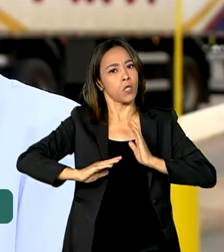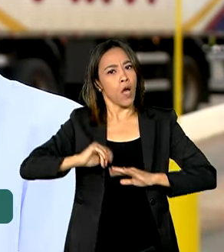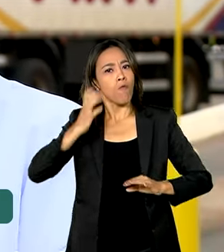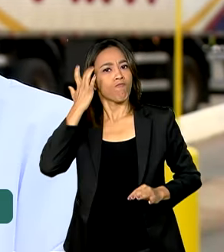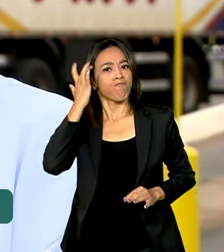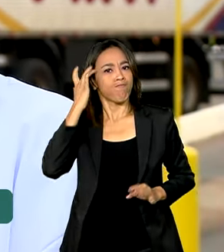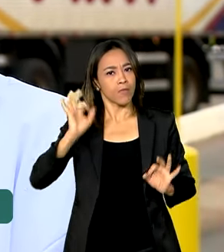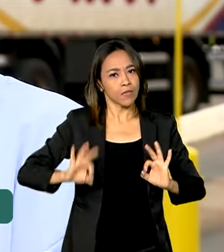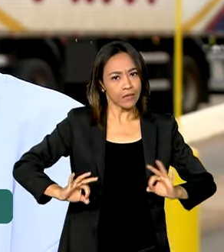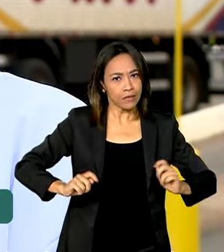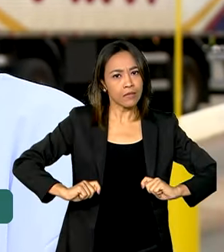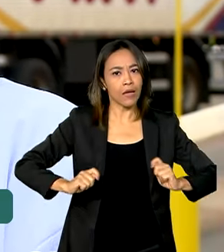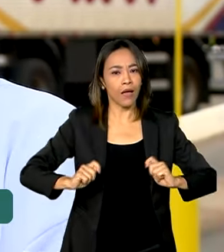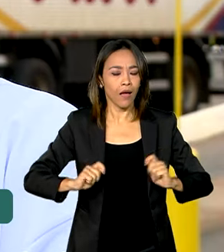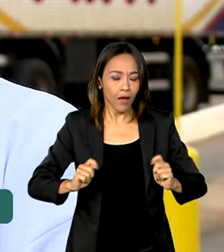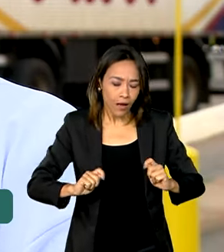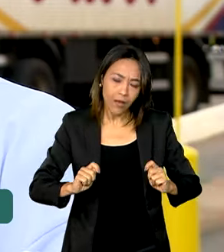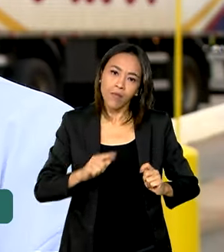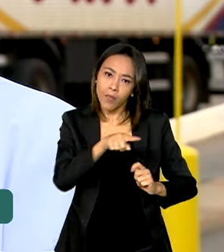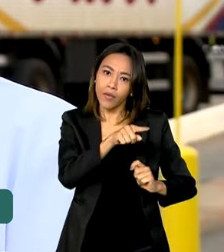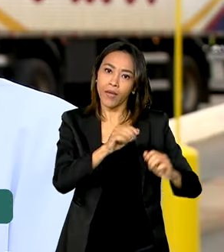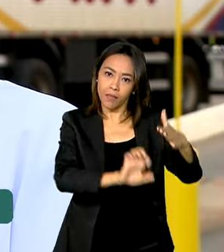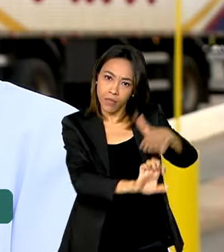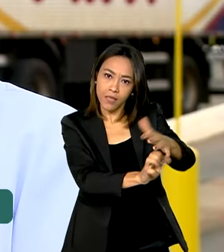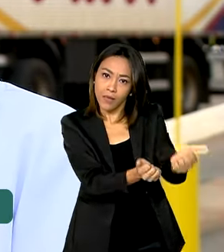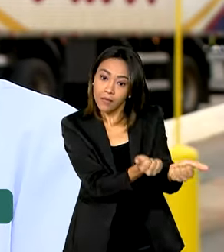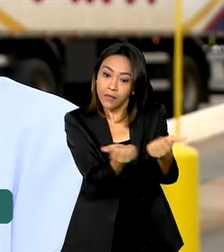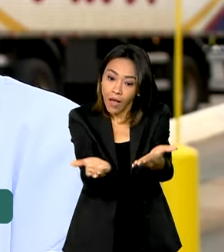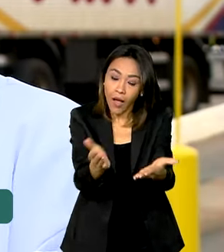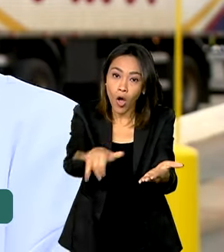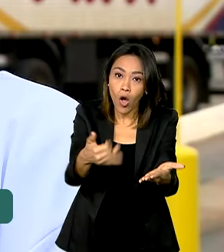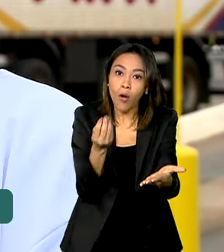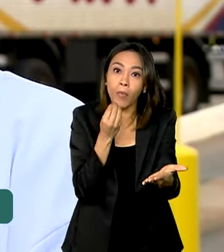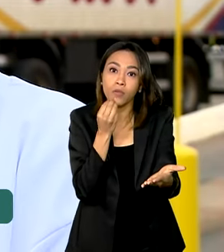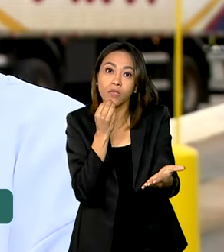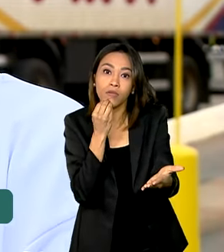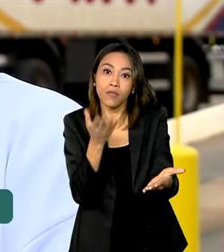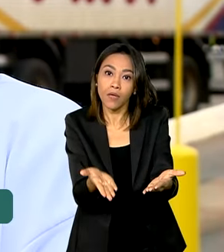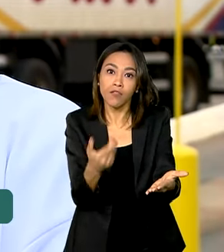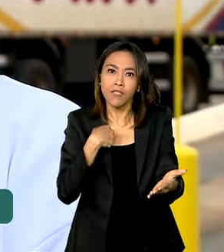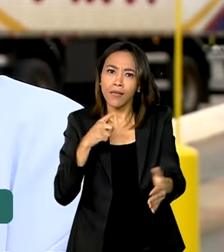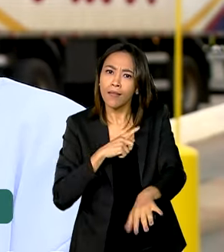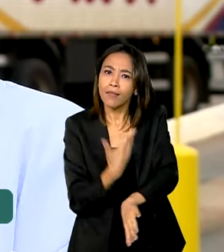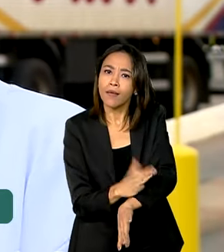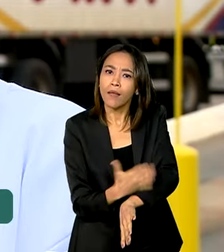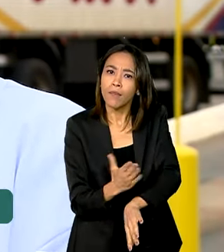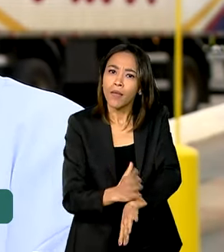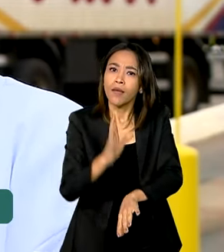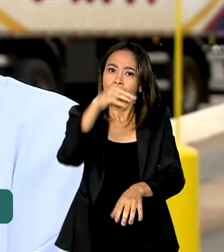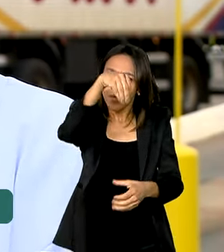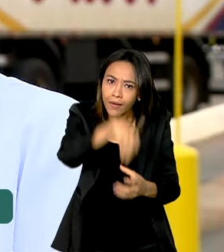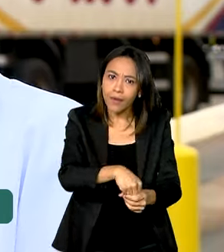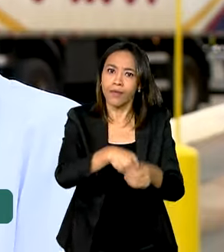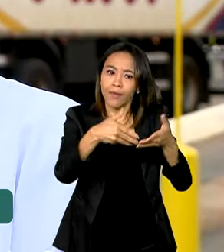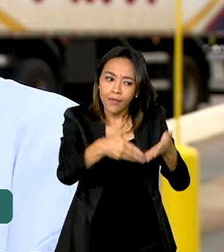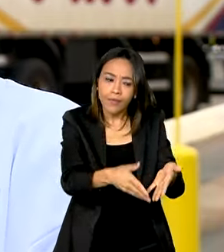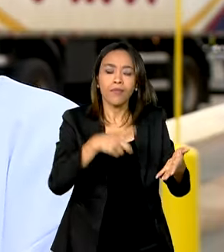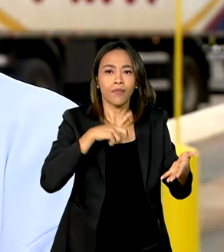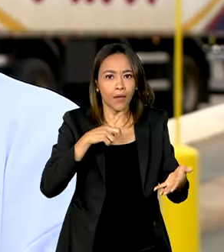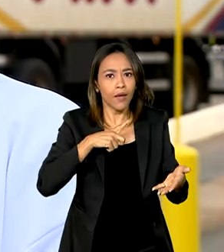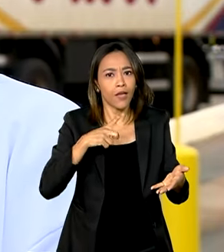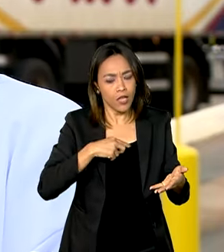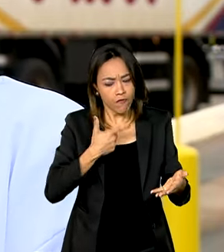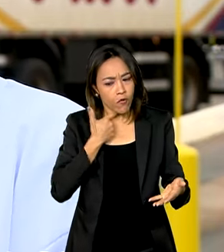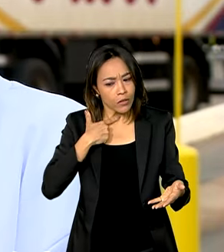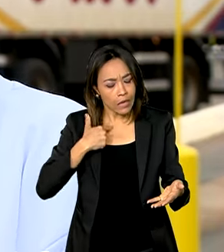através dessa oportunidade que eles dão, de você não saber e chegar aqui dentro, você ter um treinamento, eles te treinar e você ter uma